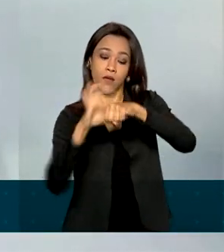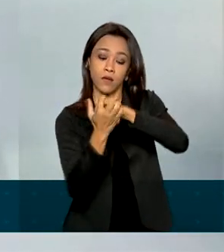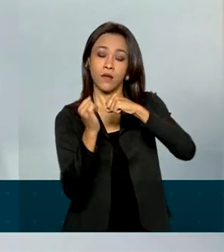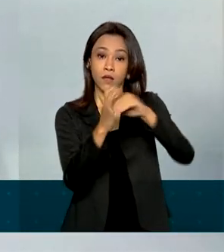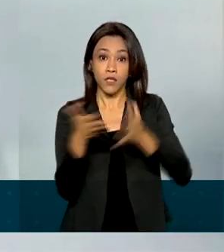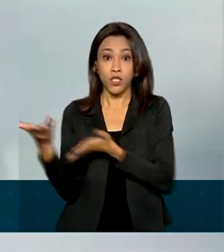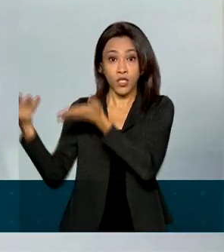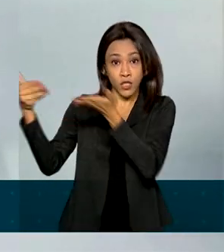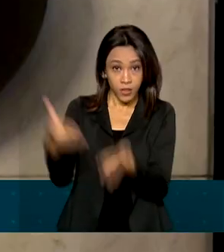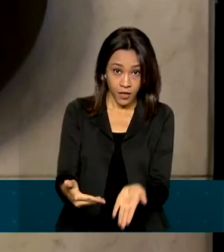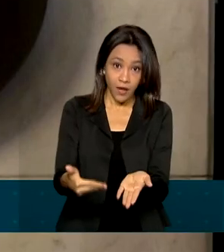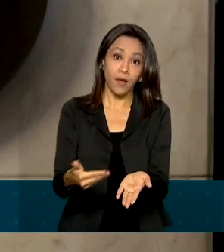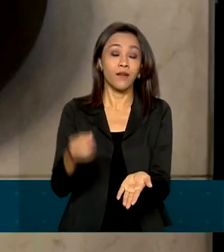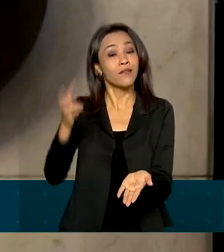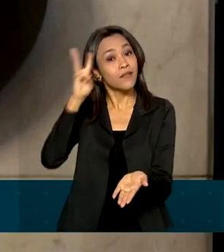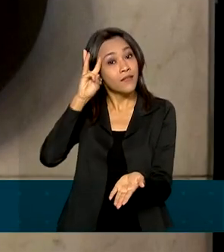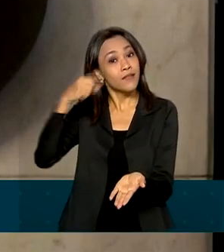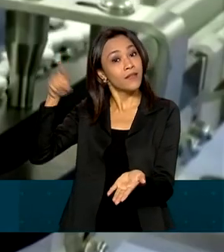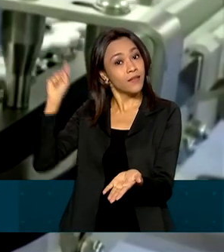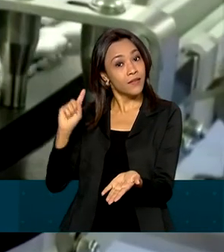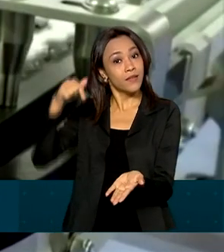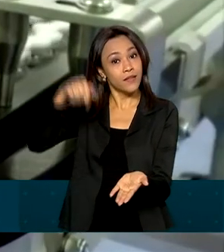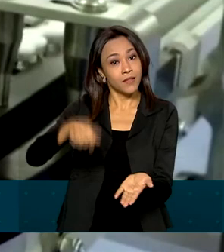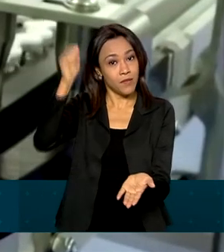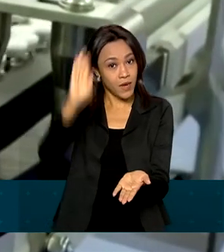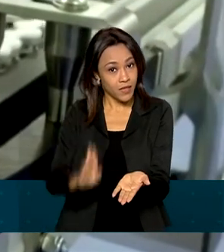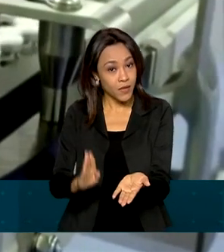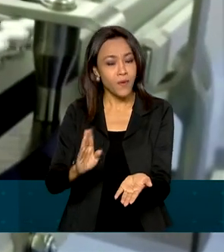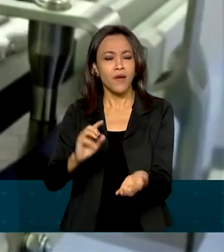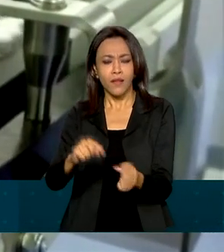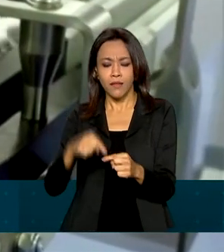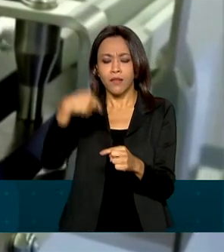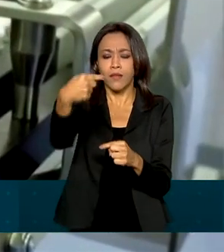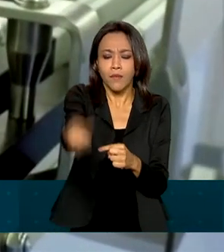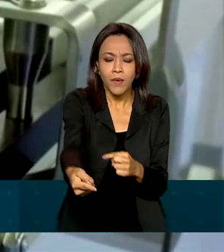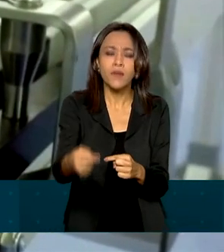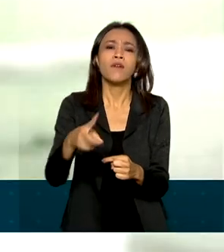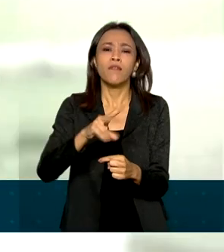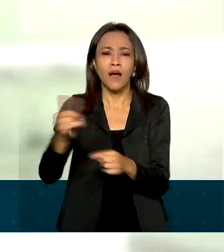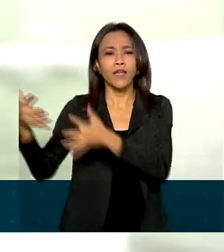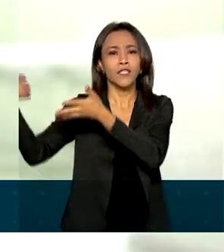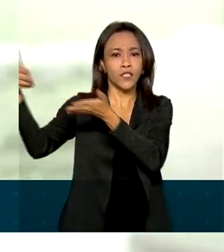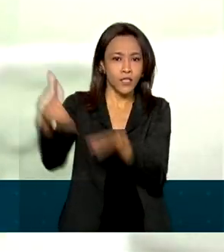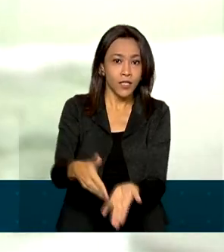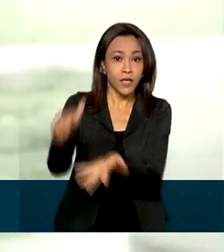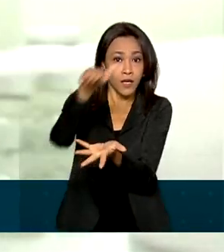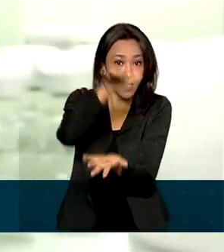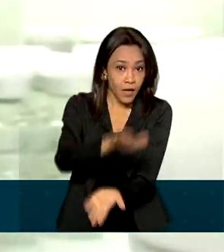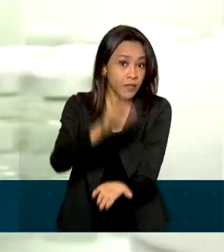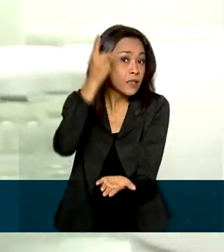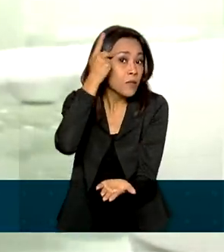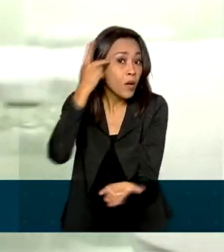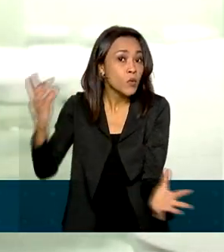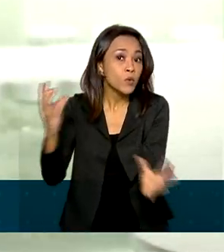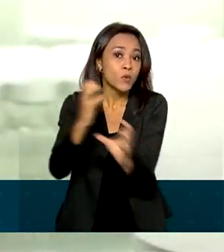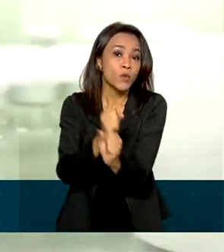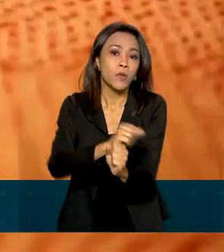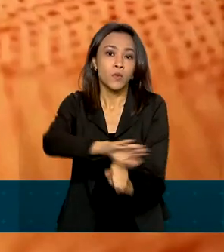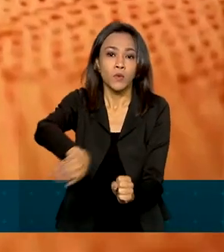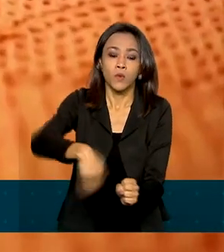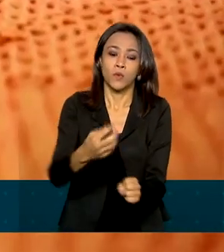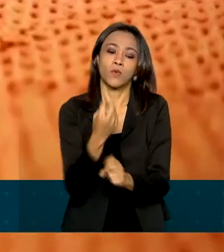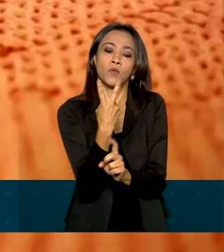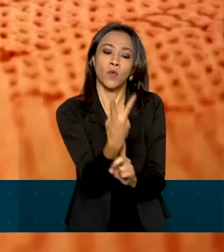nesta terça-feira ao Brasil. Até o fim da semana, outras duas remessas aterrizam em São Paulo, totalizando 2